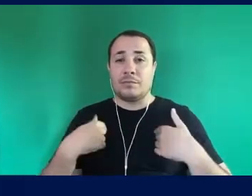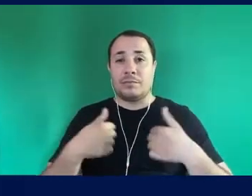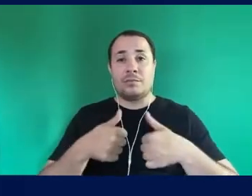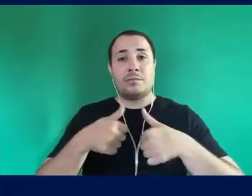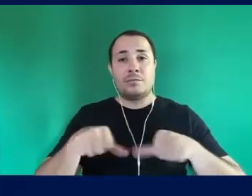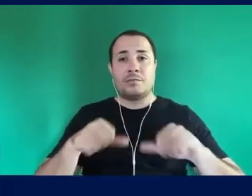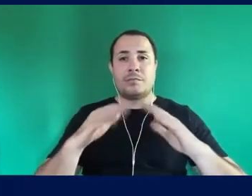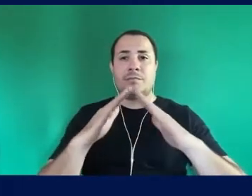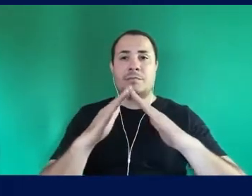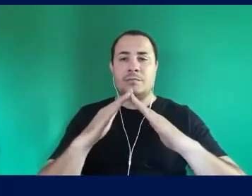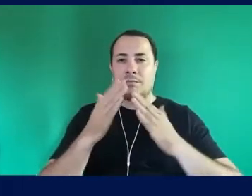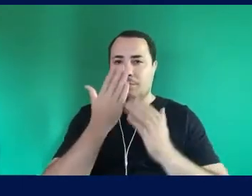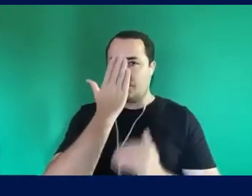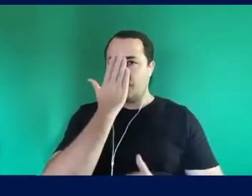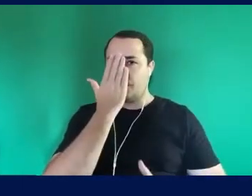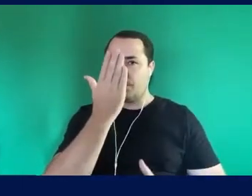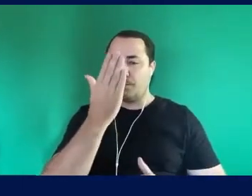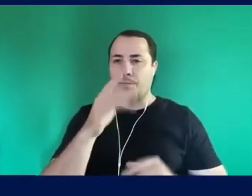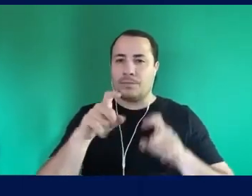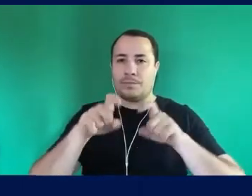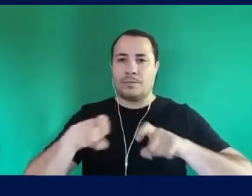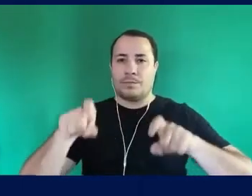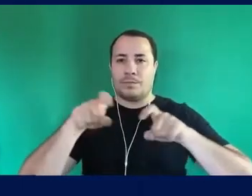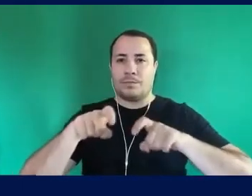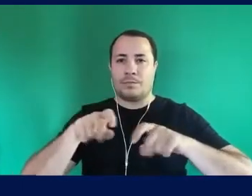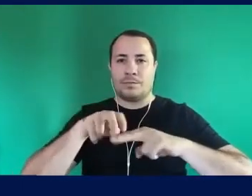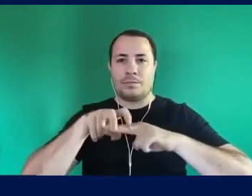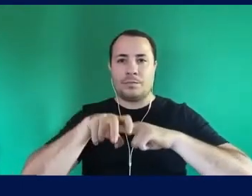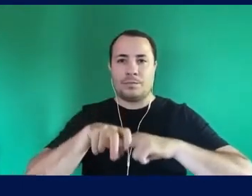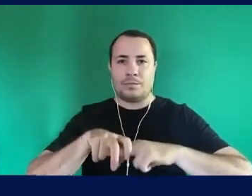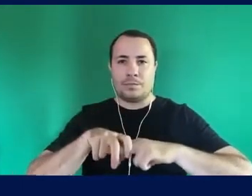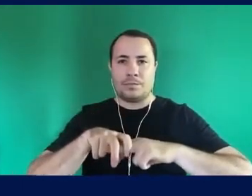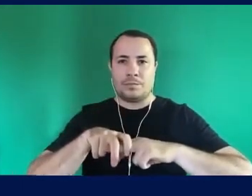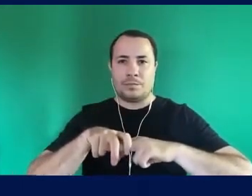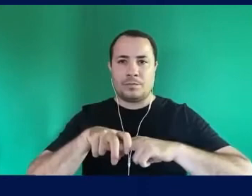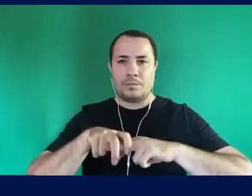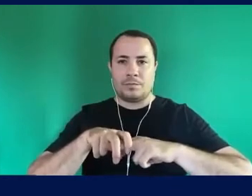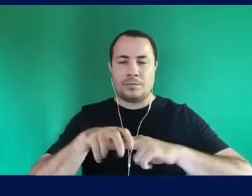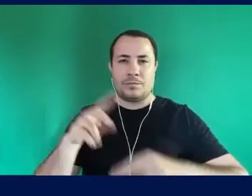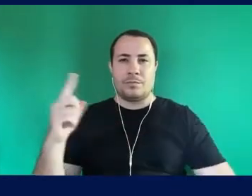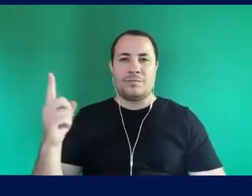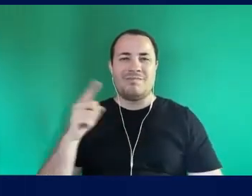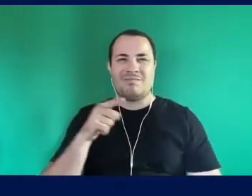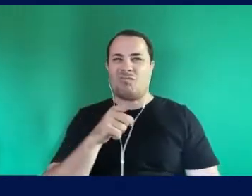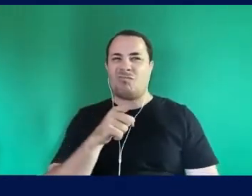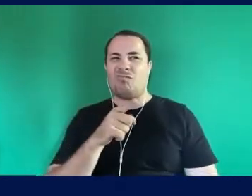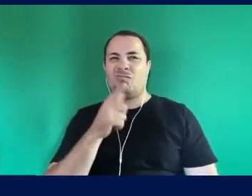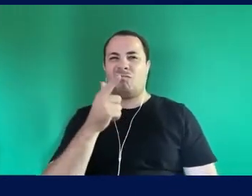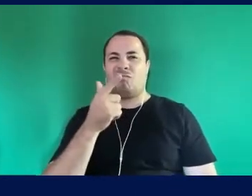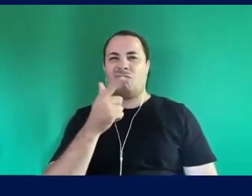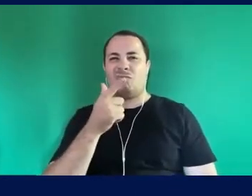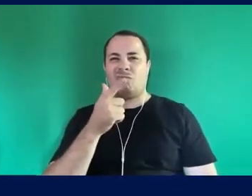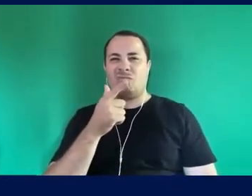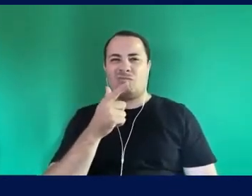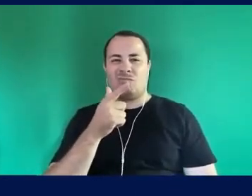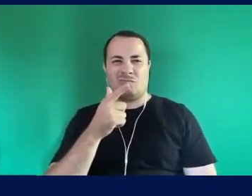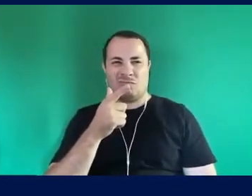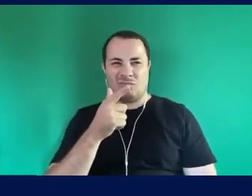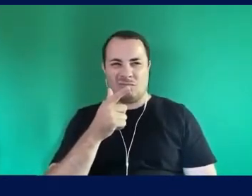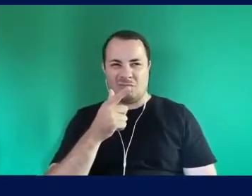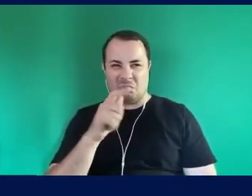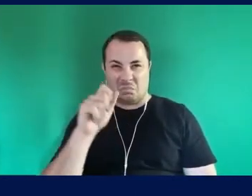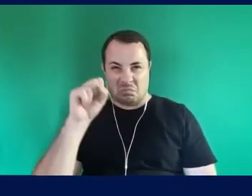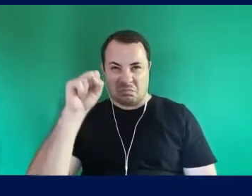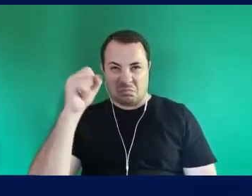frente pra um computador Que eu tô sentado Numa cadeira Isso não é relativo E ninguém vem me querer Relativizar Que o sol Tá brilhando Que